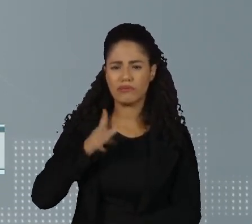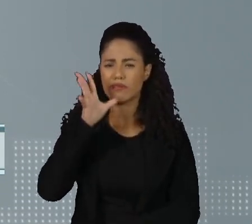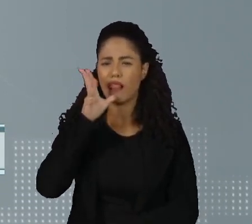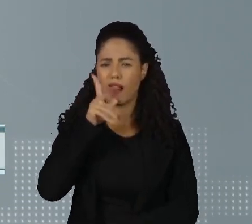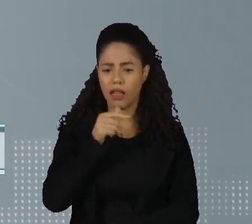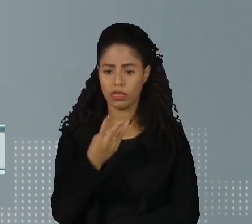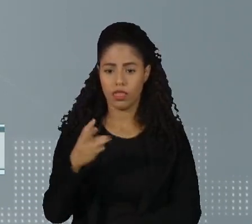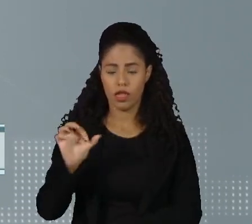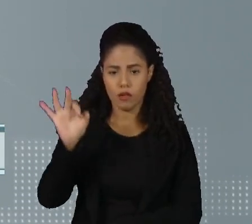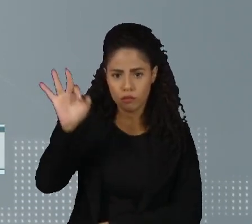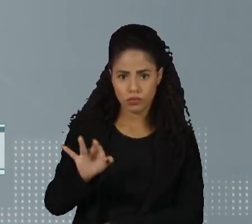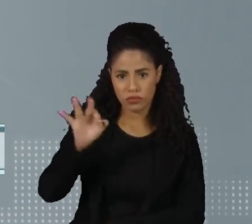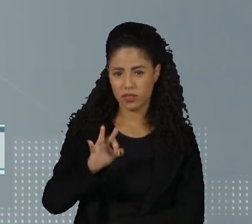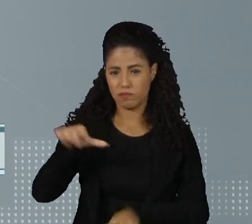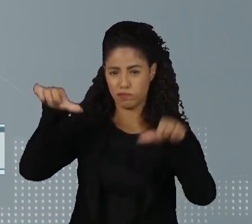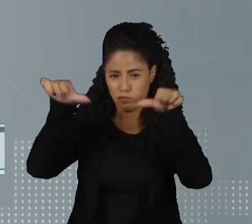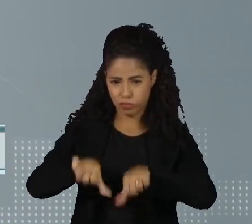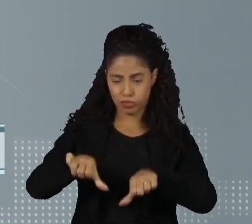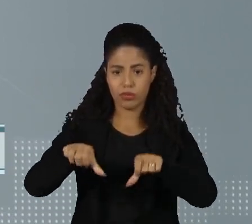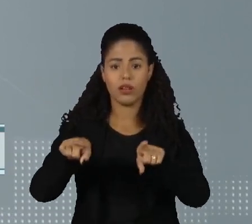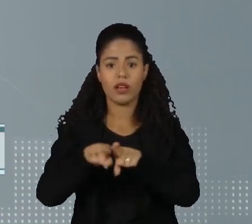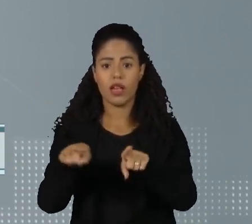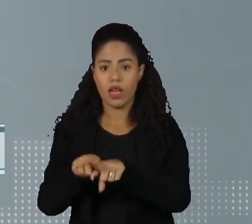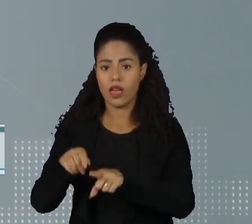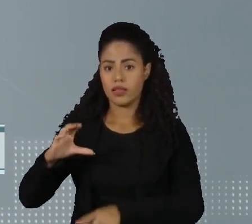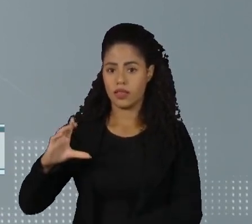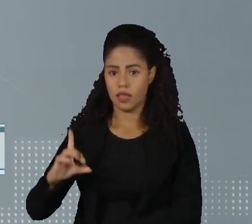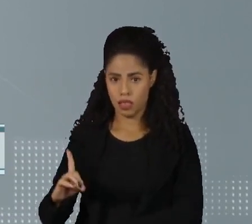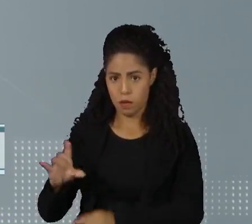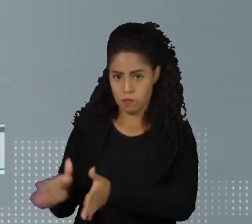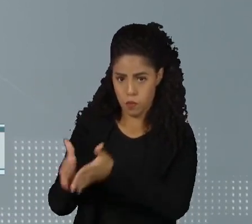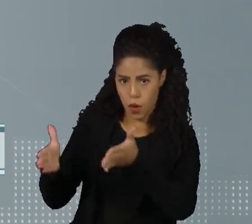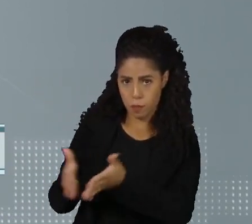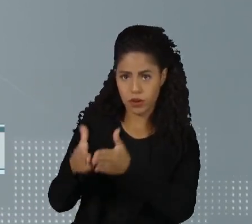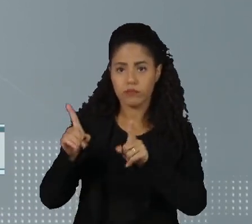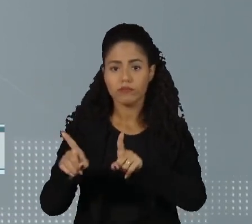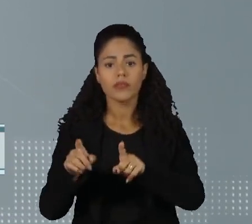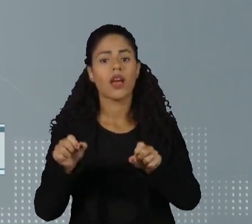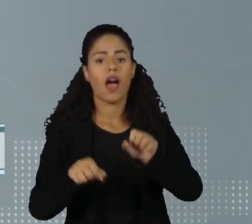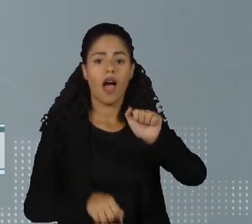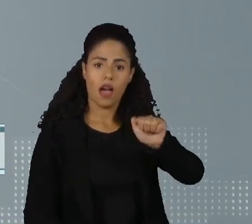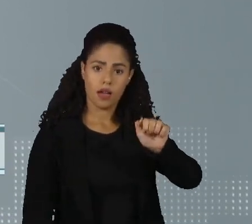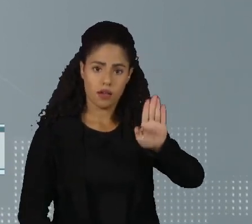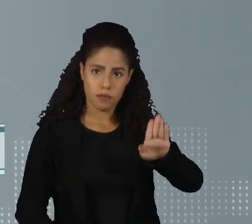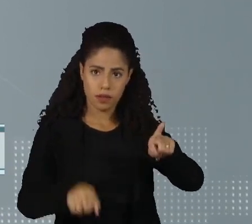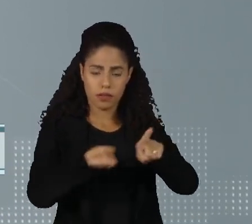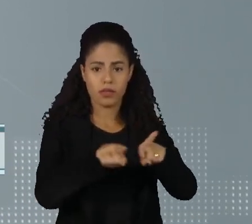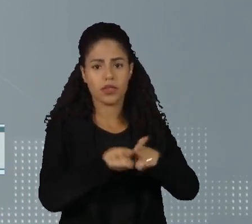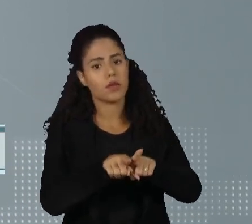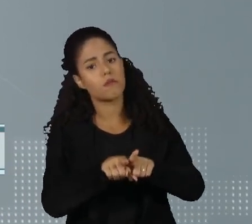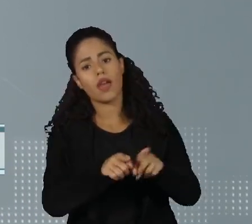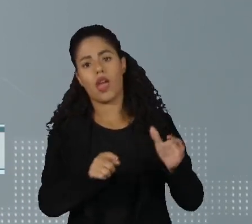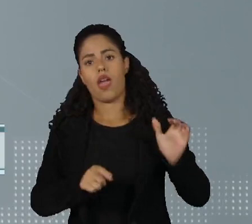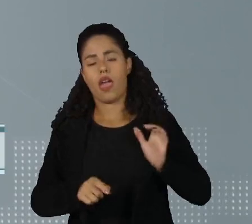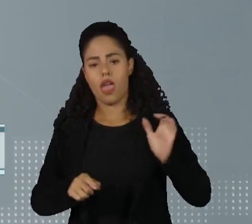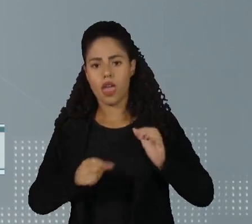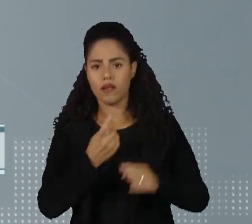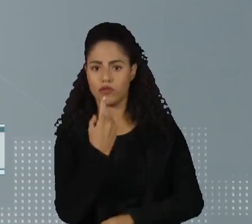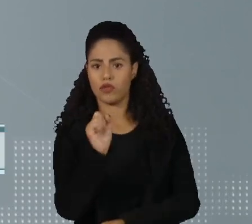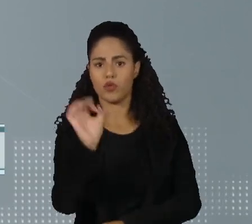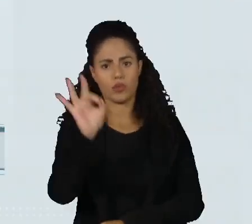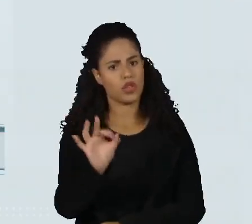39% das crianças das classes C e D. Já entre as classes A e B, este problema atinge apenas